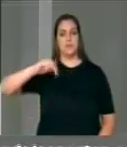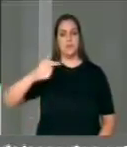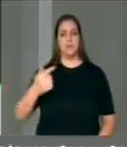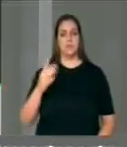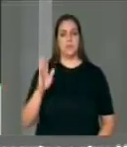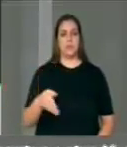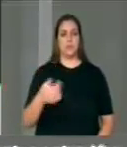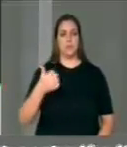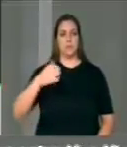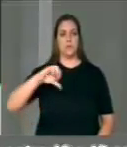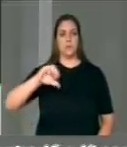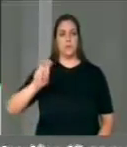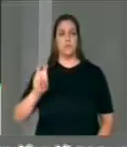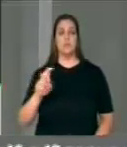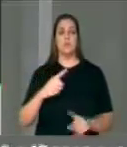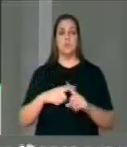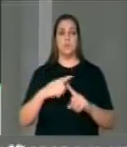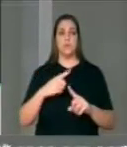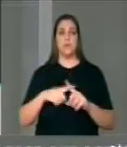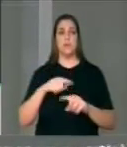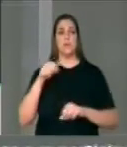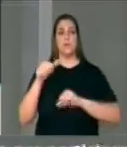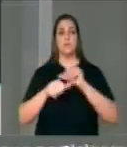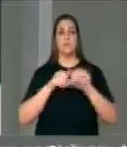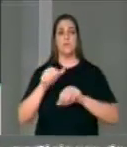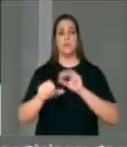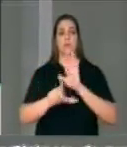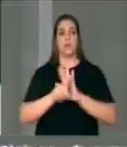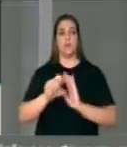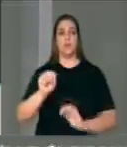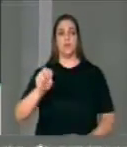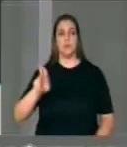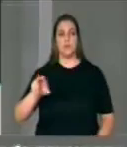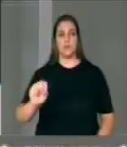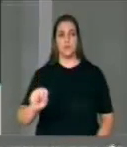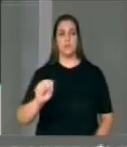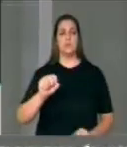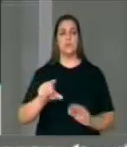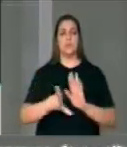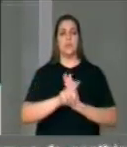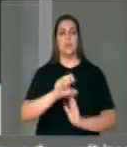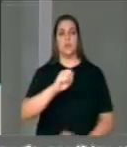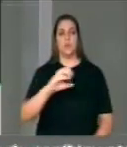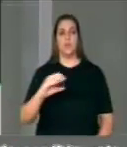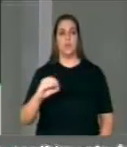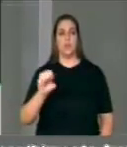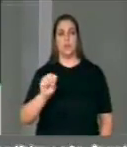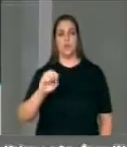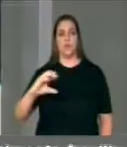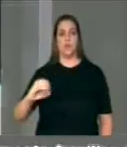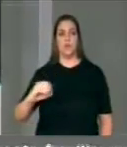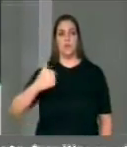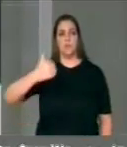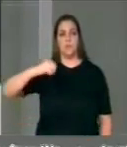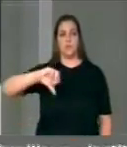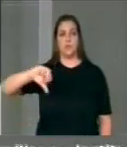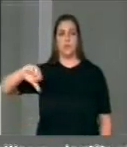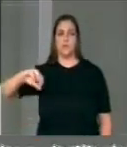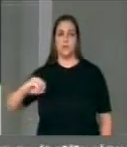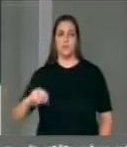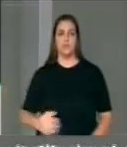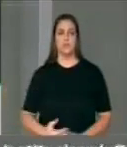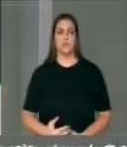que alterou os dispositivos da lei do SUS lei 8080 de 1990.